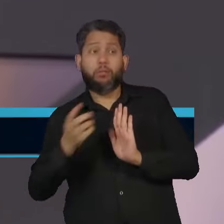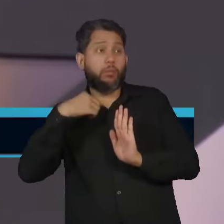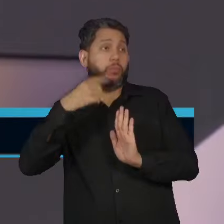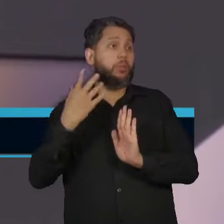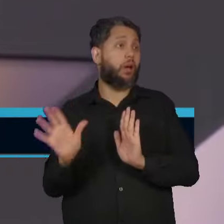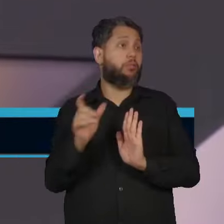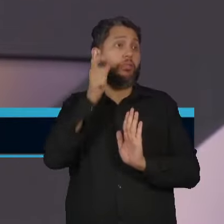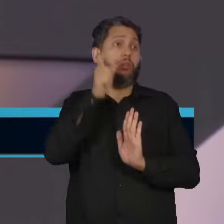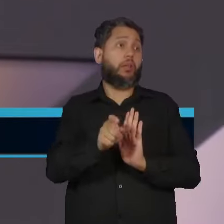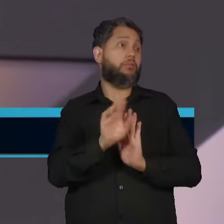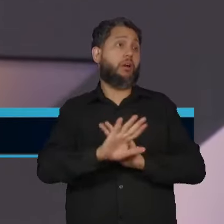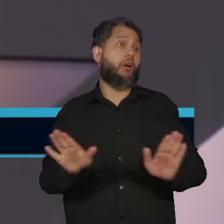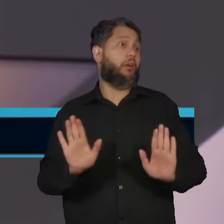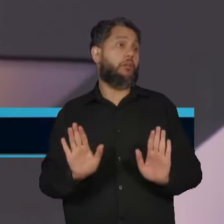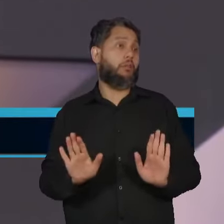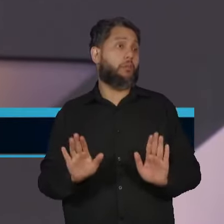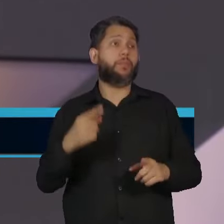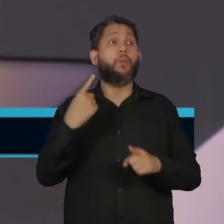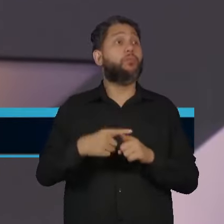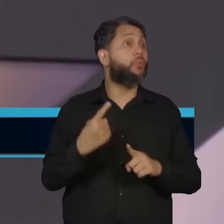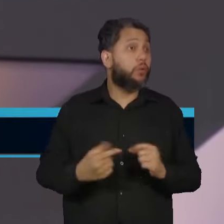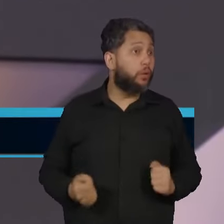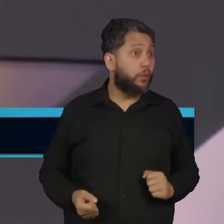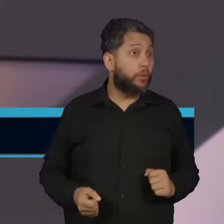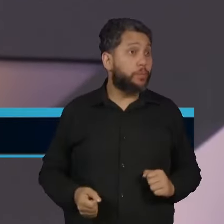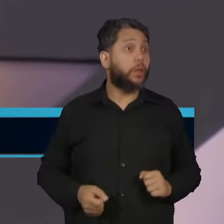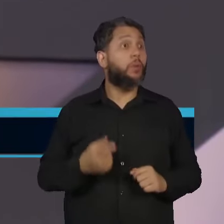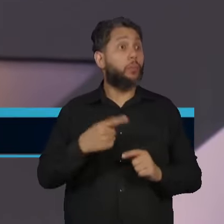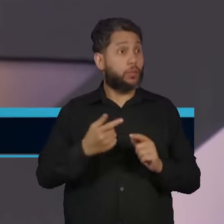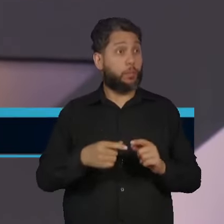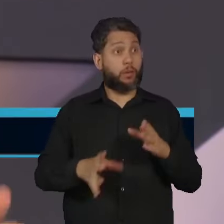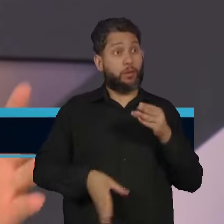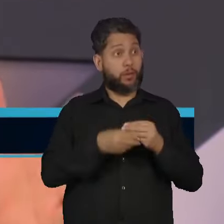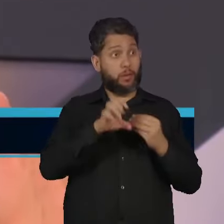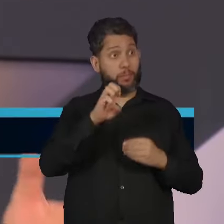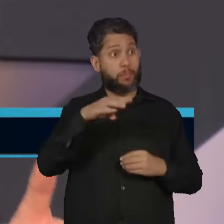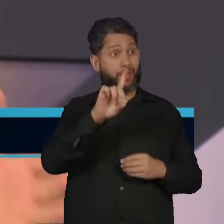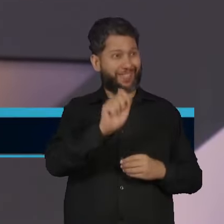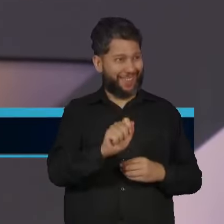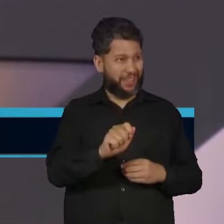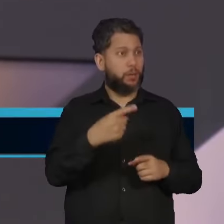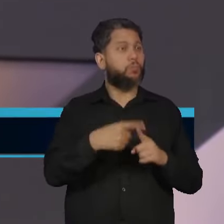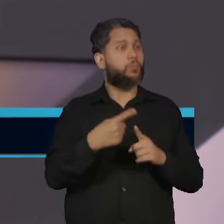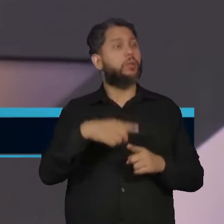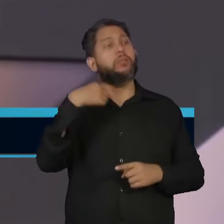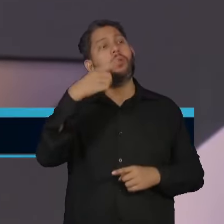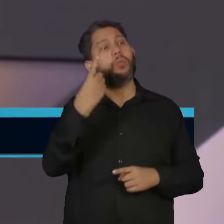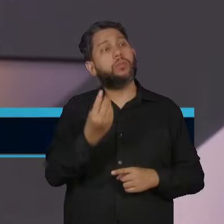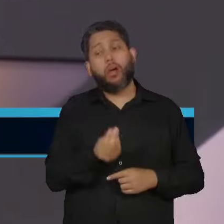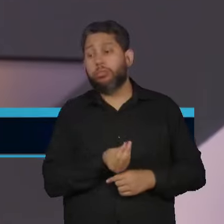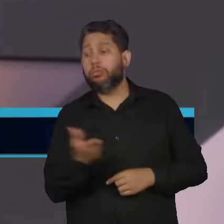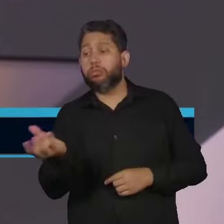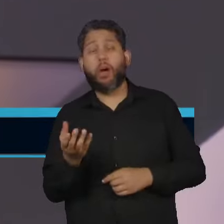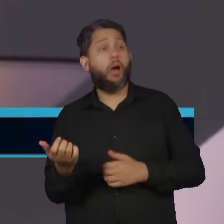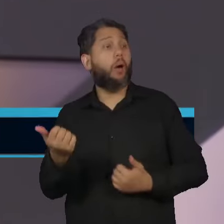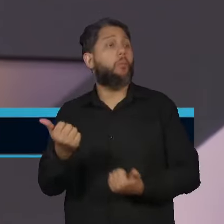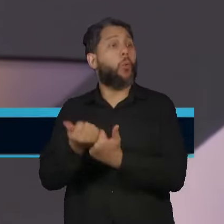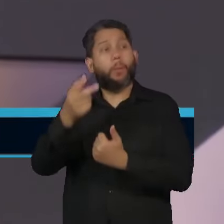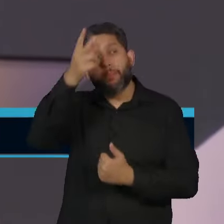deputados. Por quê? Por que? Por emenda para os deputados. Porque esses deputados mandam essas emendas para suas bases,